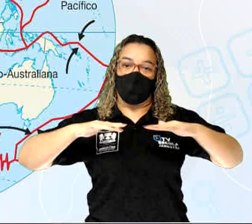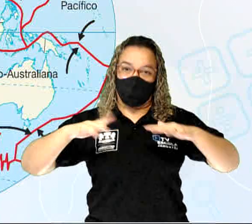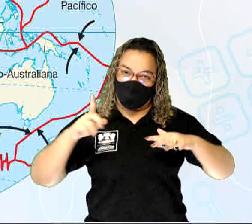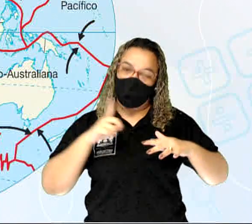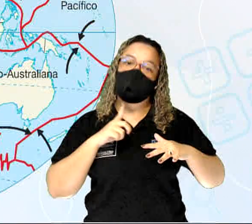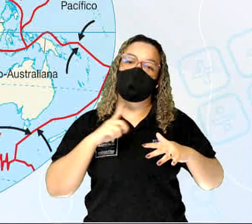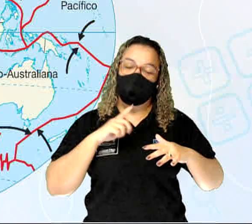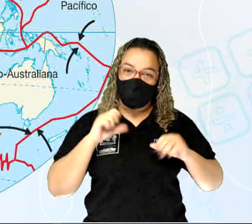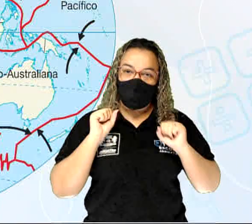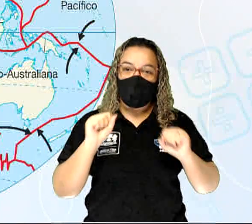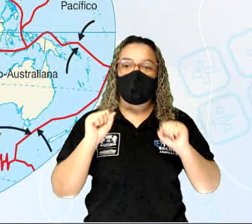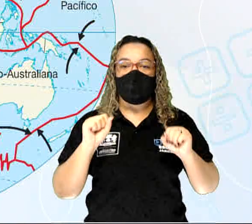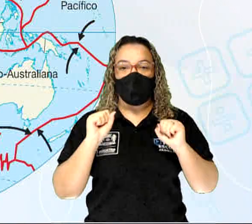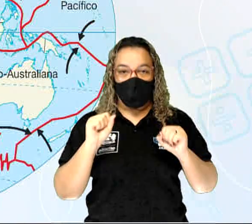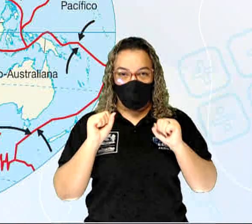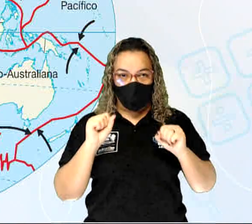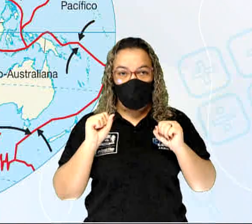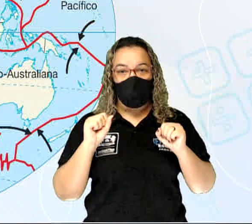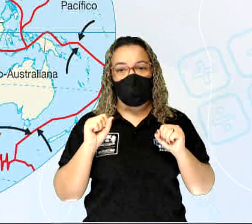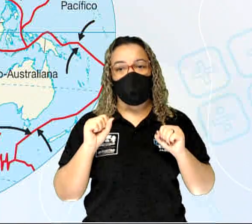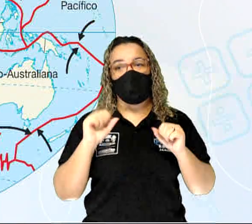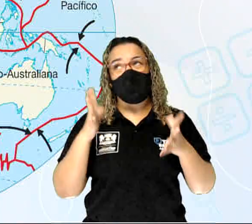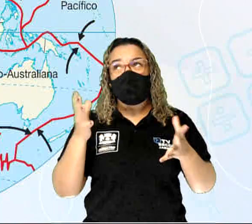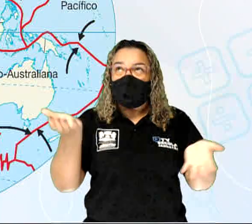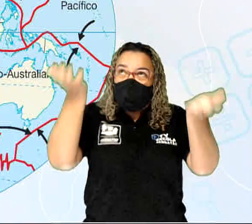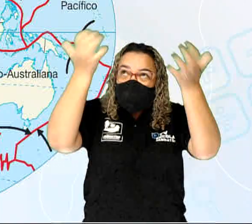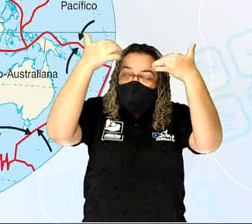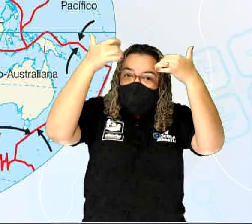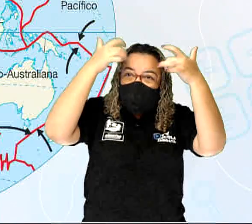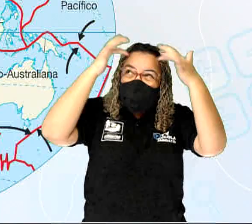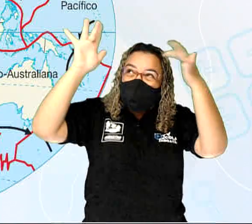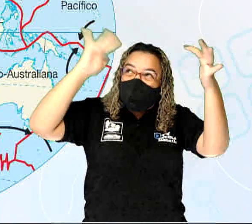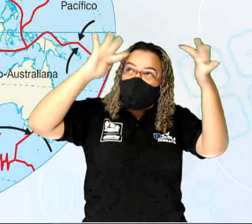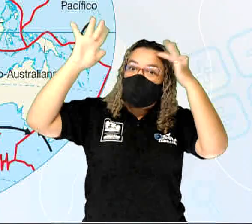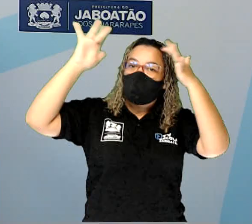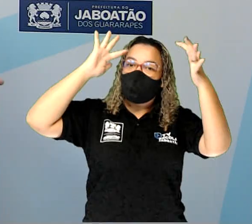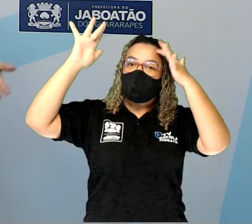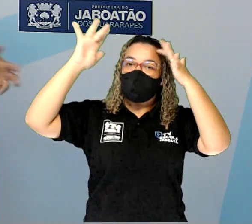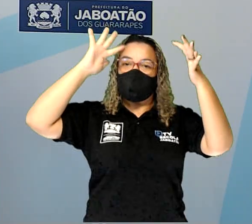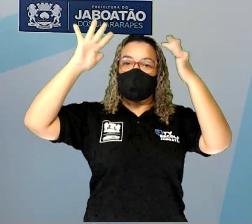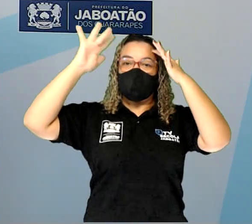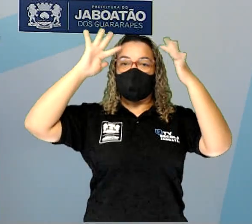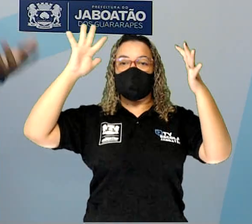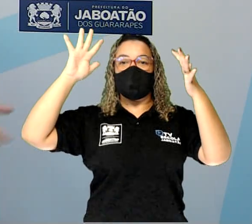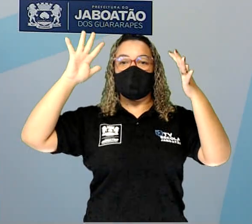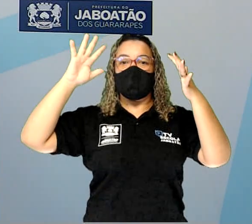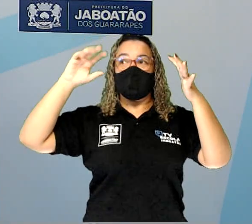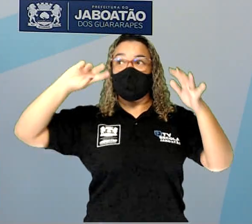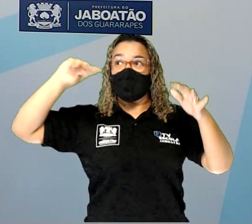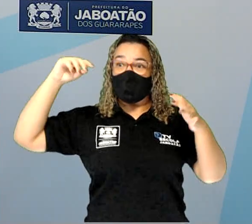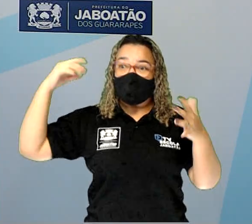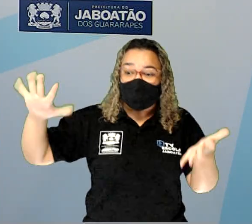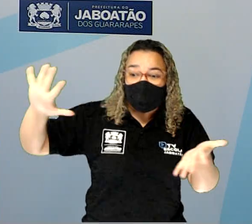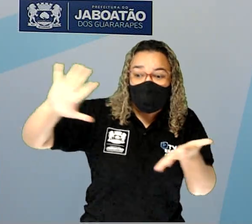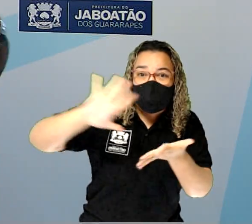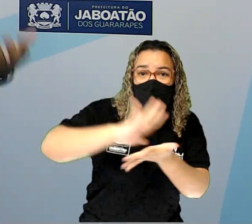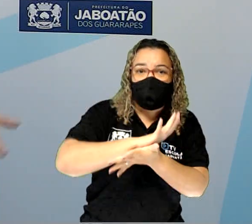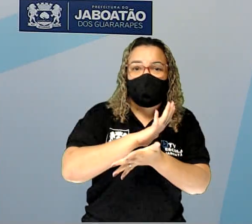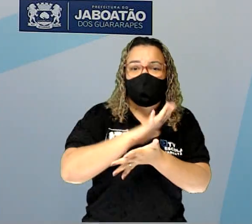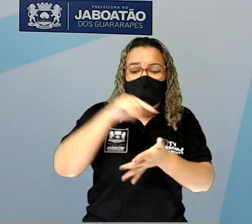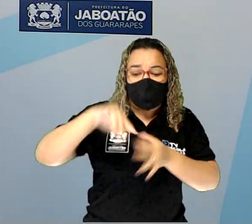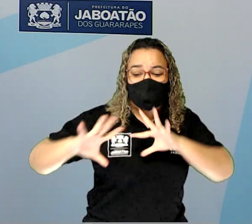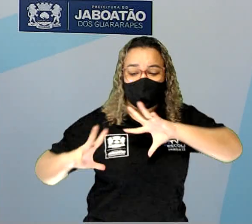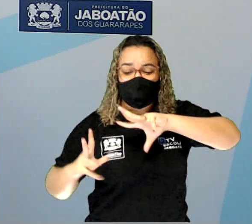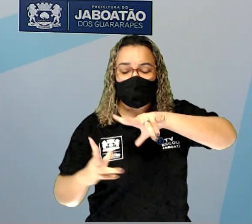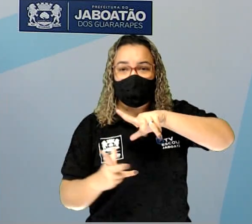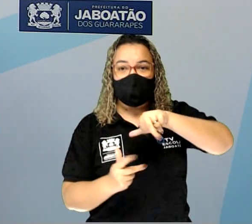E esses agentes, apesar de na nossa cabeça a gente imaginar que são agentes destrutivos para a Terra,